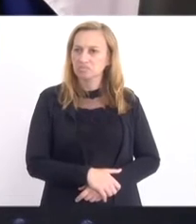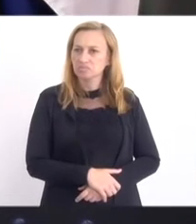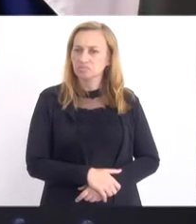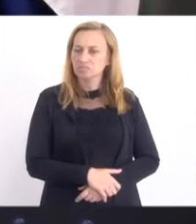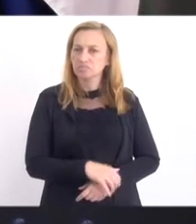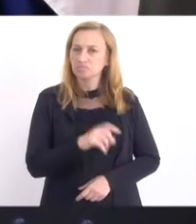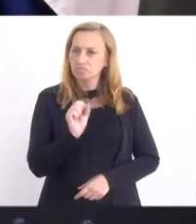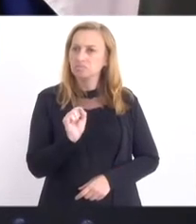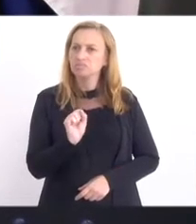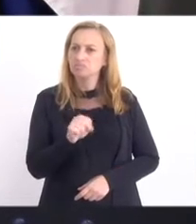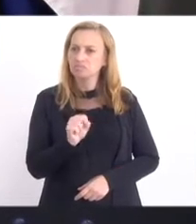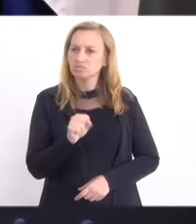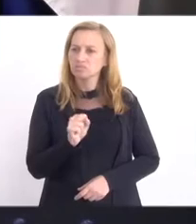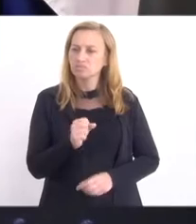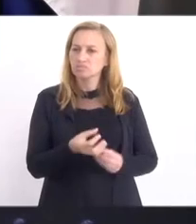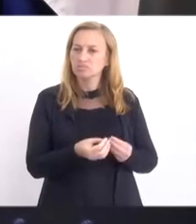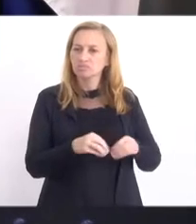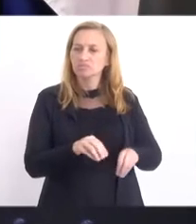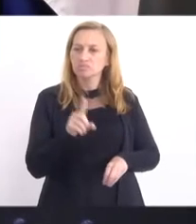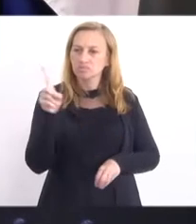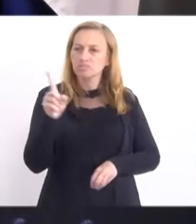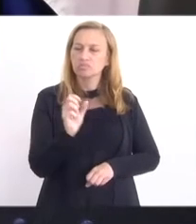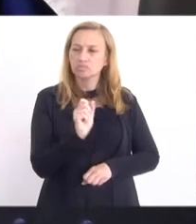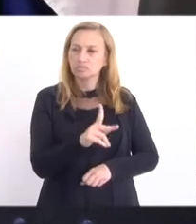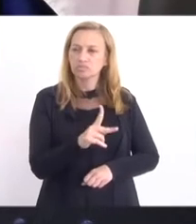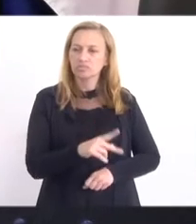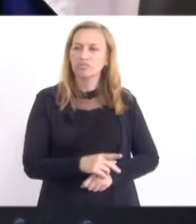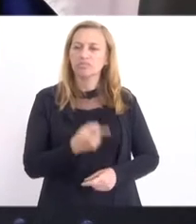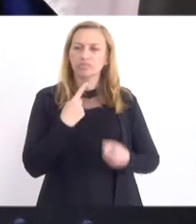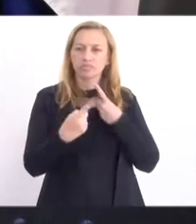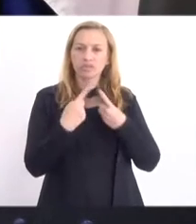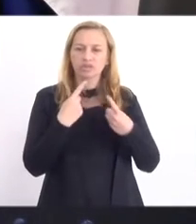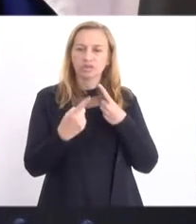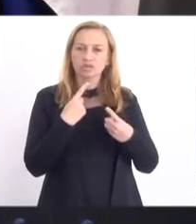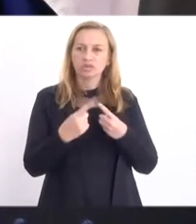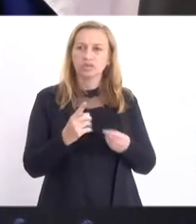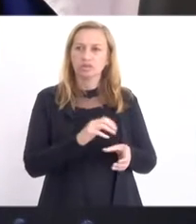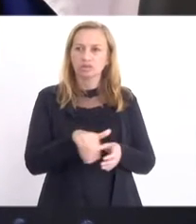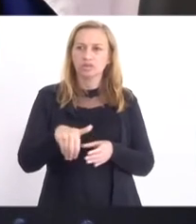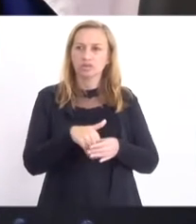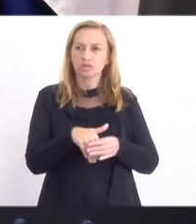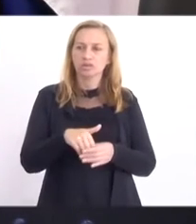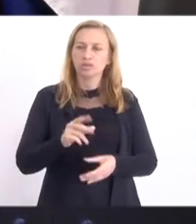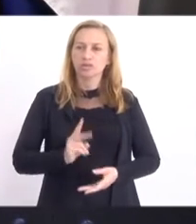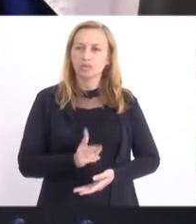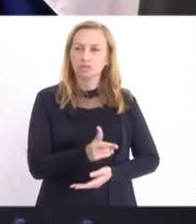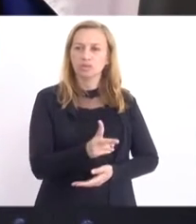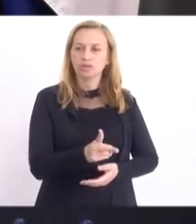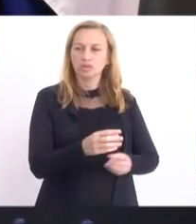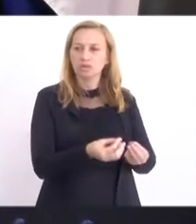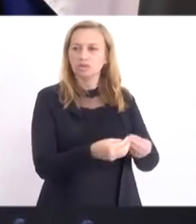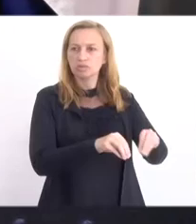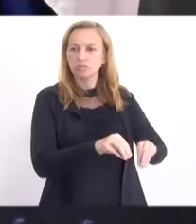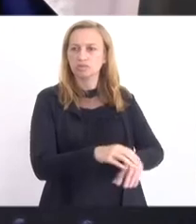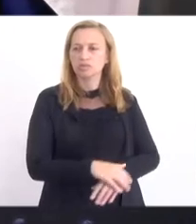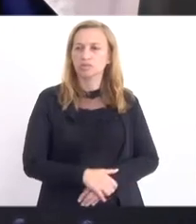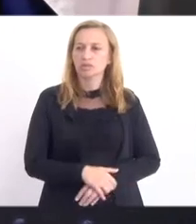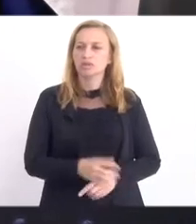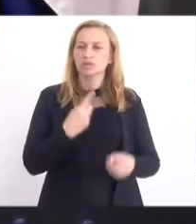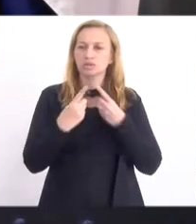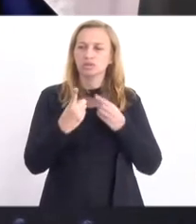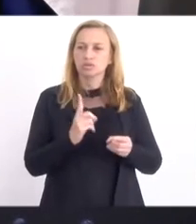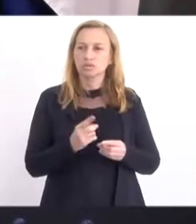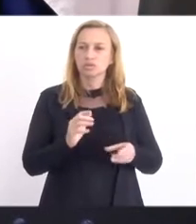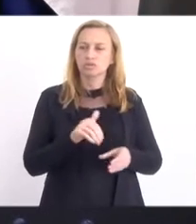É, sim, é prejudicabilidade, não há dúvida. Ok. Em discussão e em votação, mantém-se o parecer pela prejudicabilidade. Em discussão e em